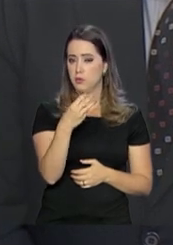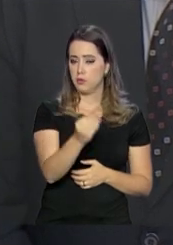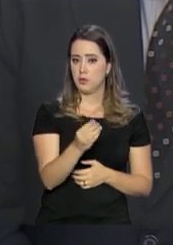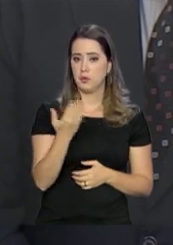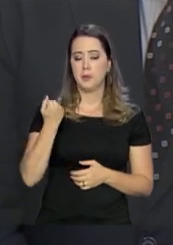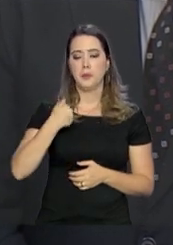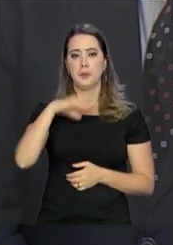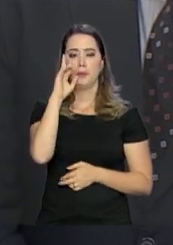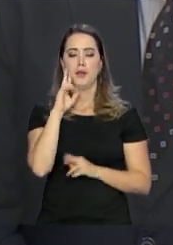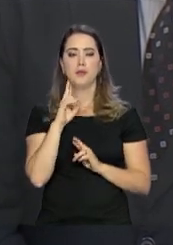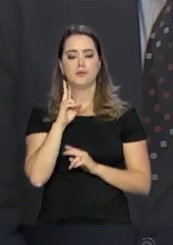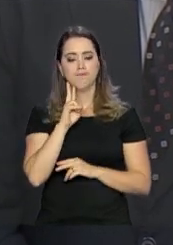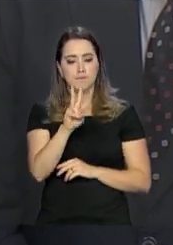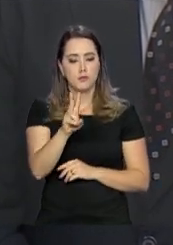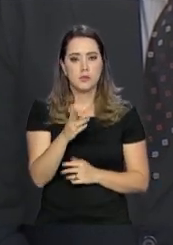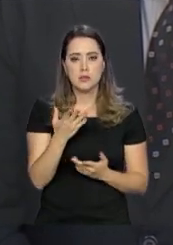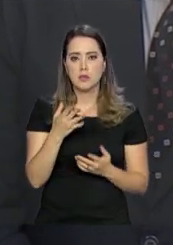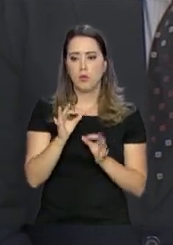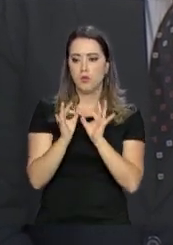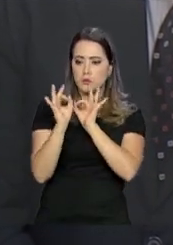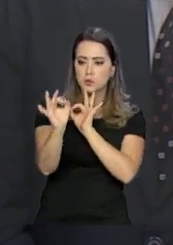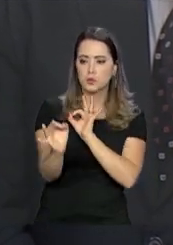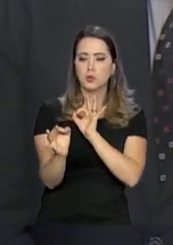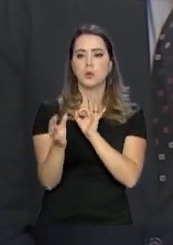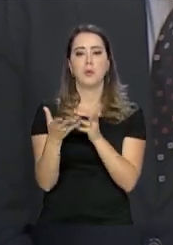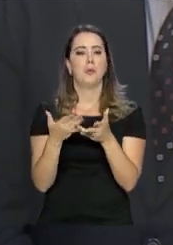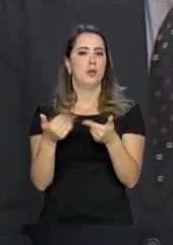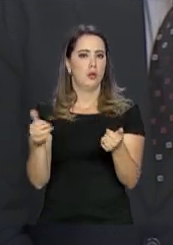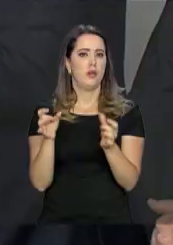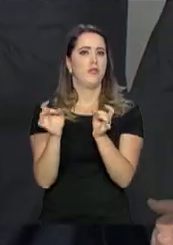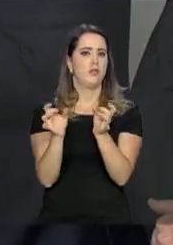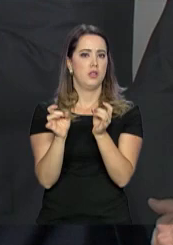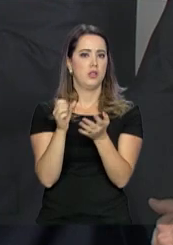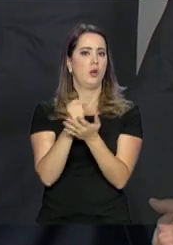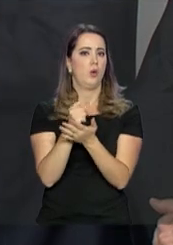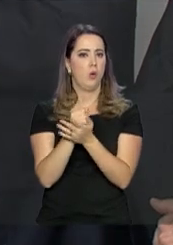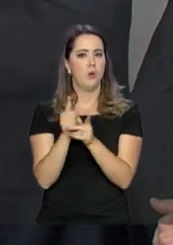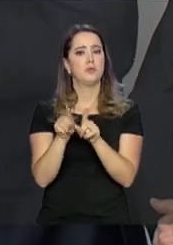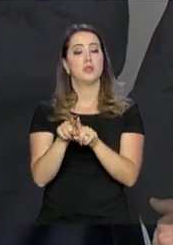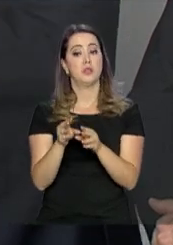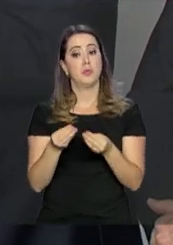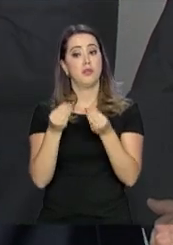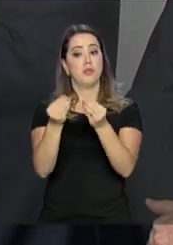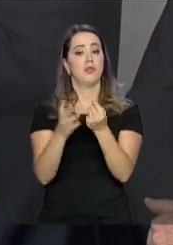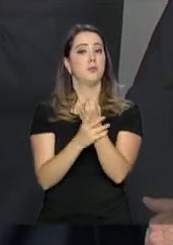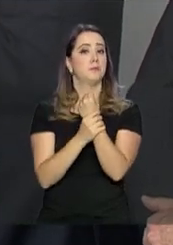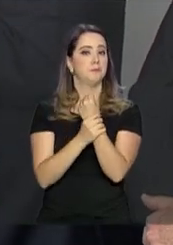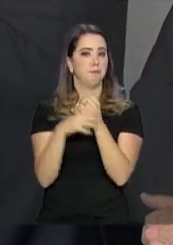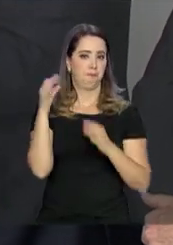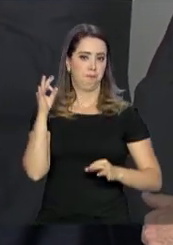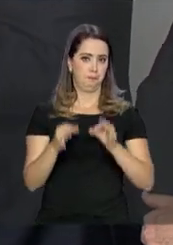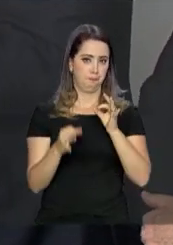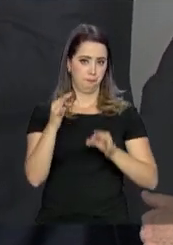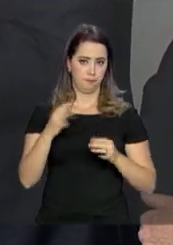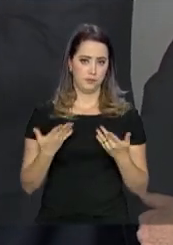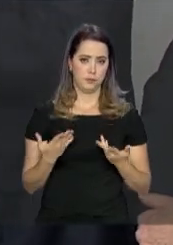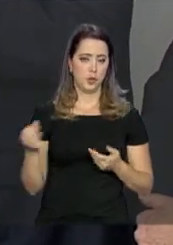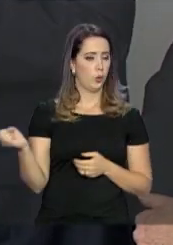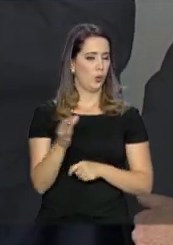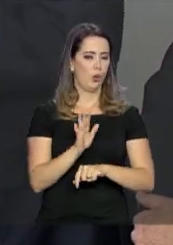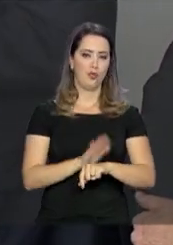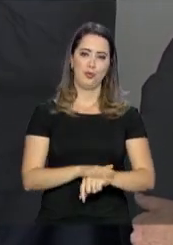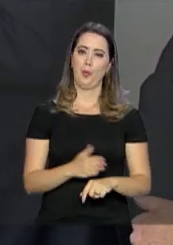gente muito mais previsibilidade, melhorar nossa competitividade e também segurança jurídica, nós entendemos que vamos entrar numa nova fase.